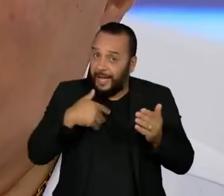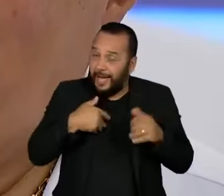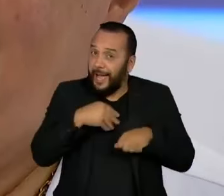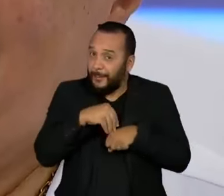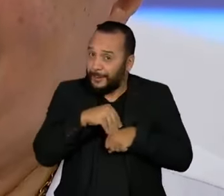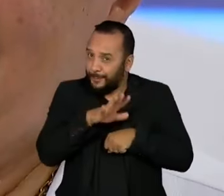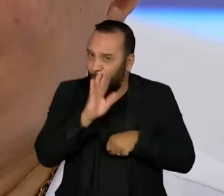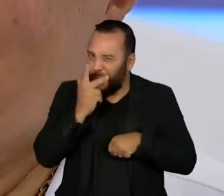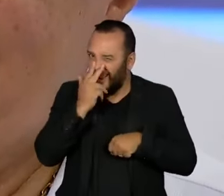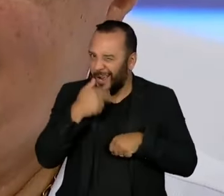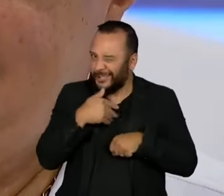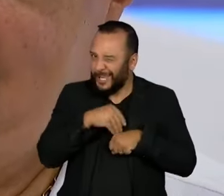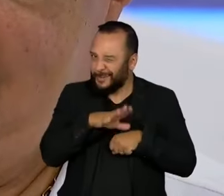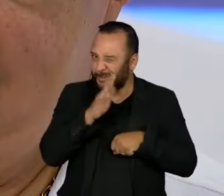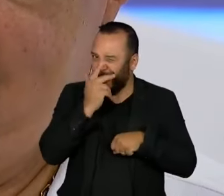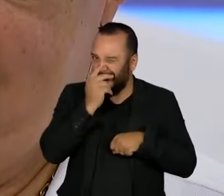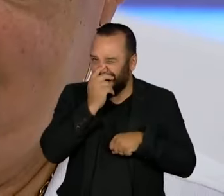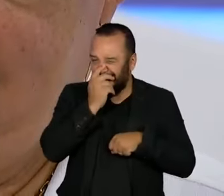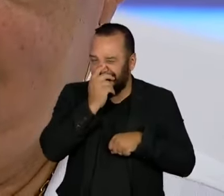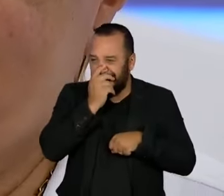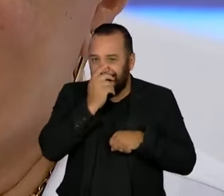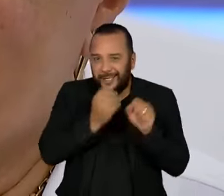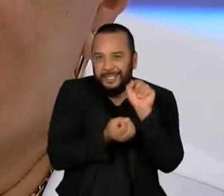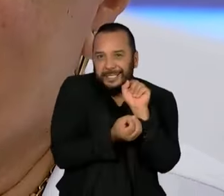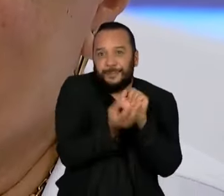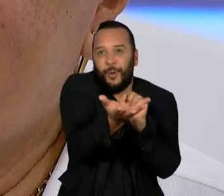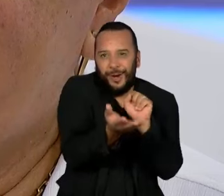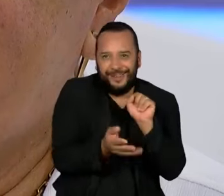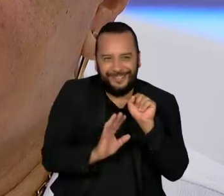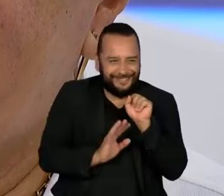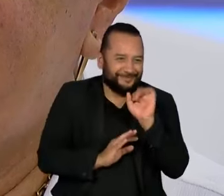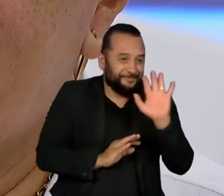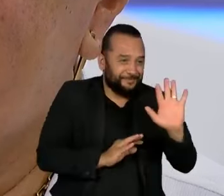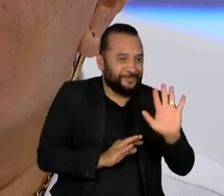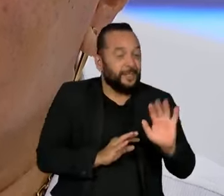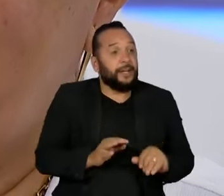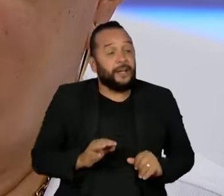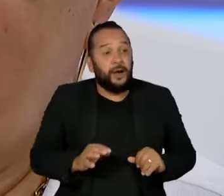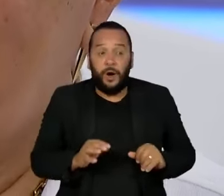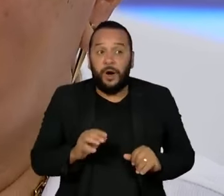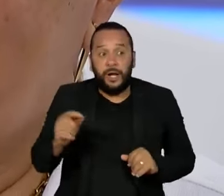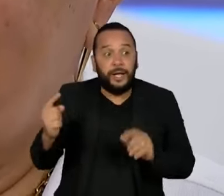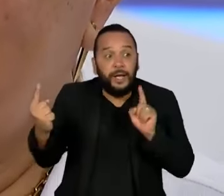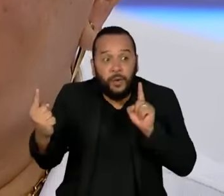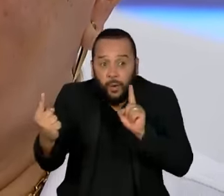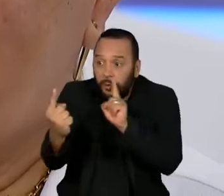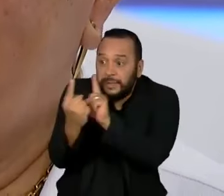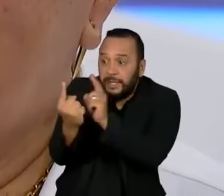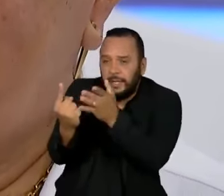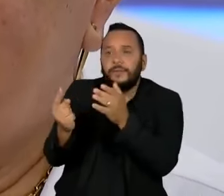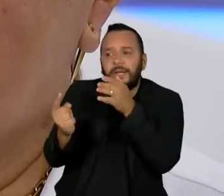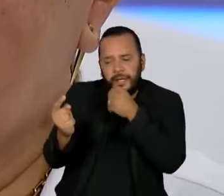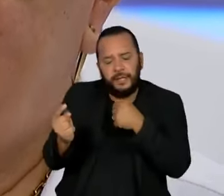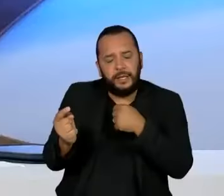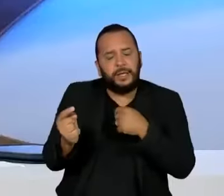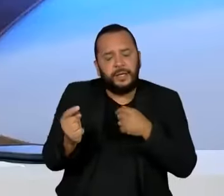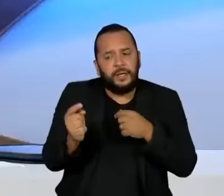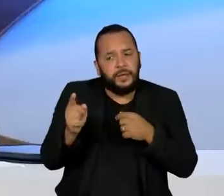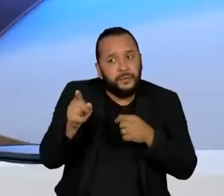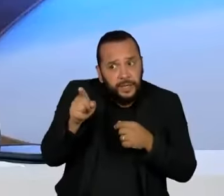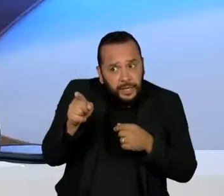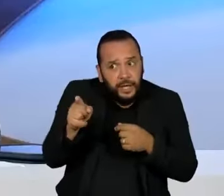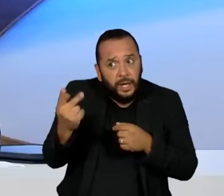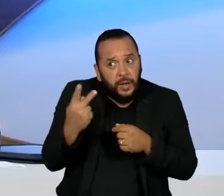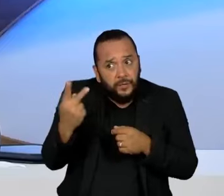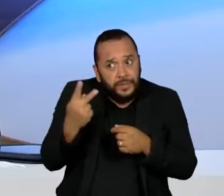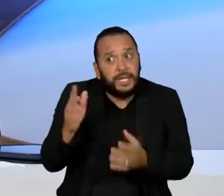real acho que não é spoiler, né? Tudo bem. Mas que você, assim que encontrou ela, falou, ó, a gente vai se casar e a gente vai ter filhos, que você já olhou para ela